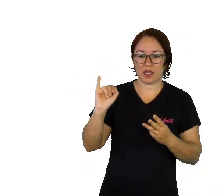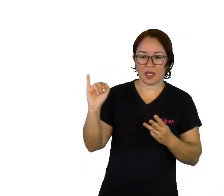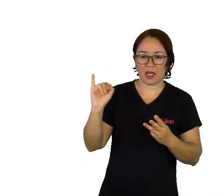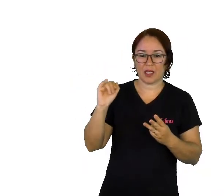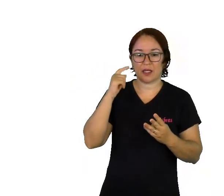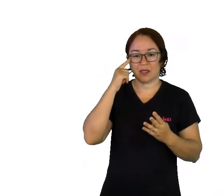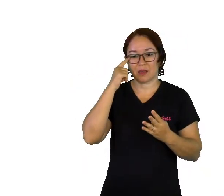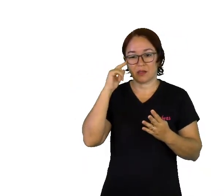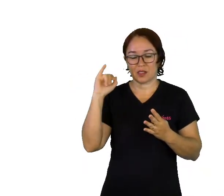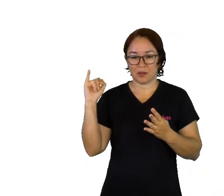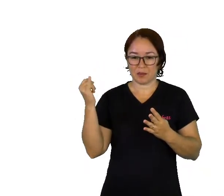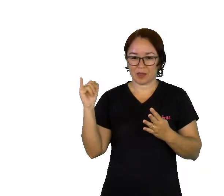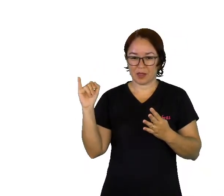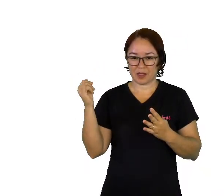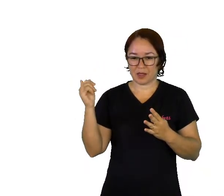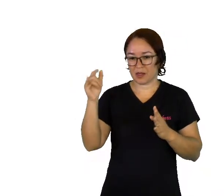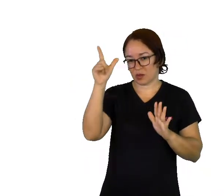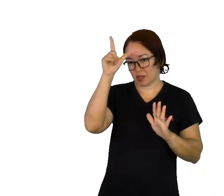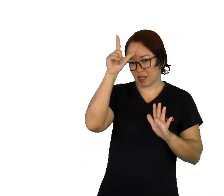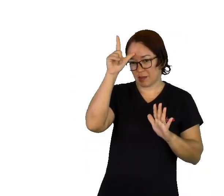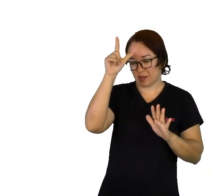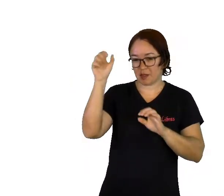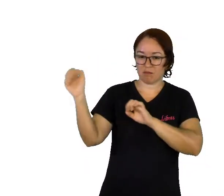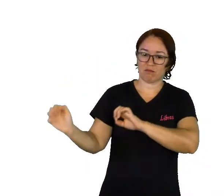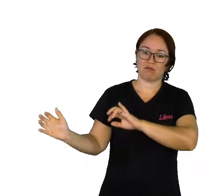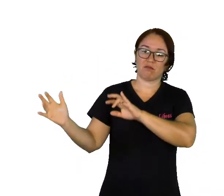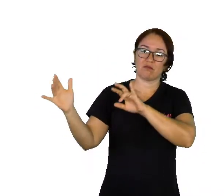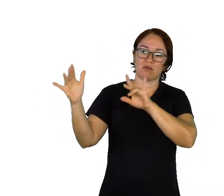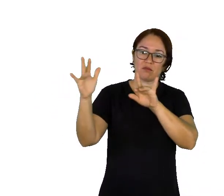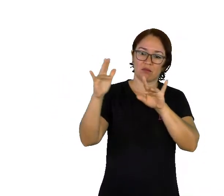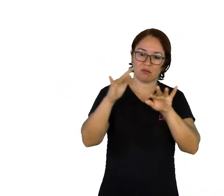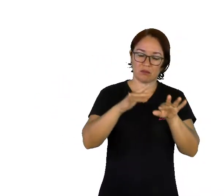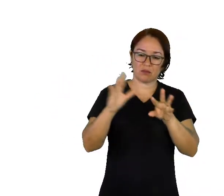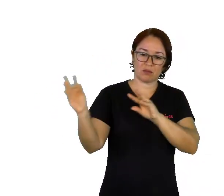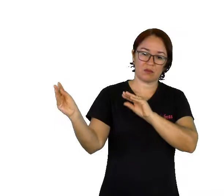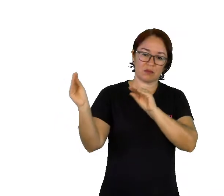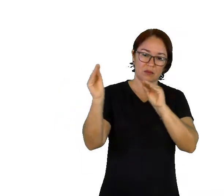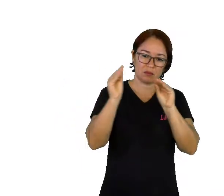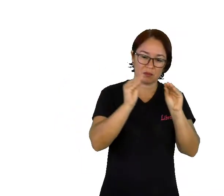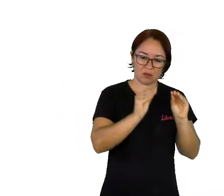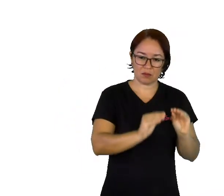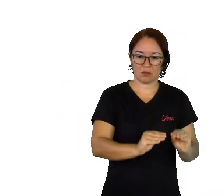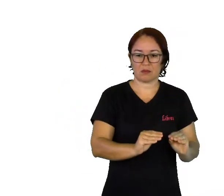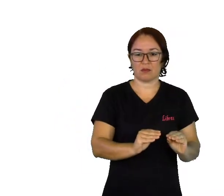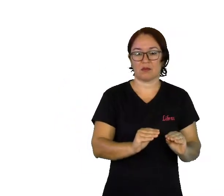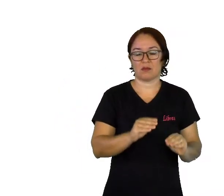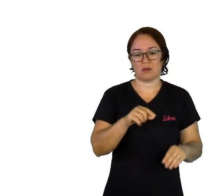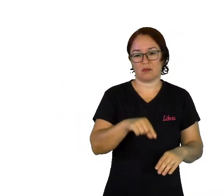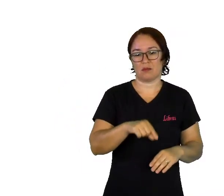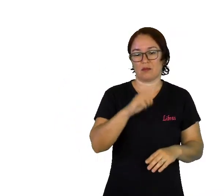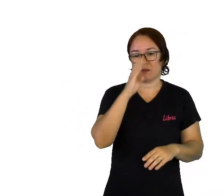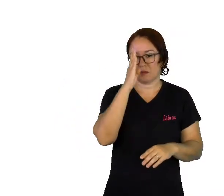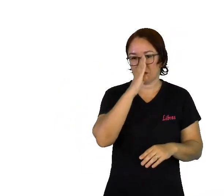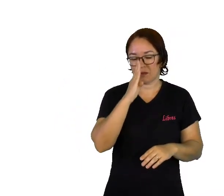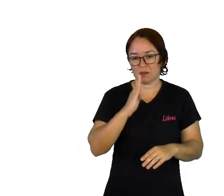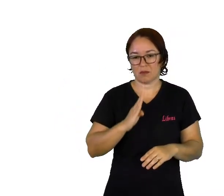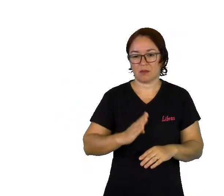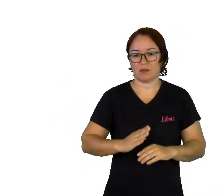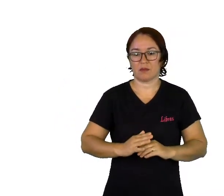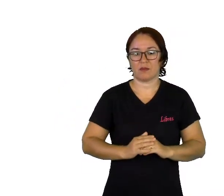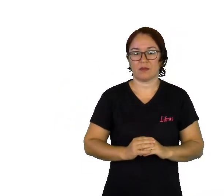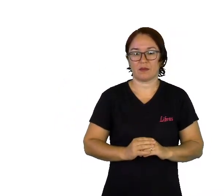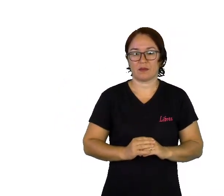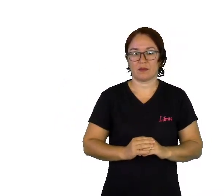japoneses e os alemães, que cada um, com seus motivos, vieram para o Brasil, ou seja,